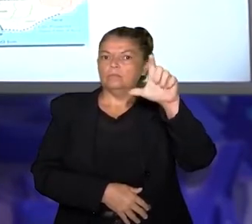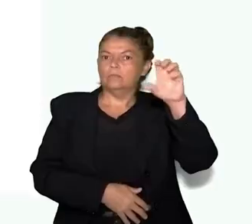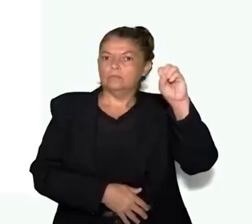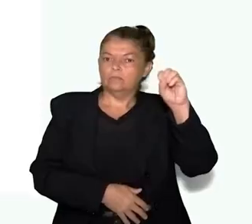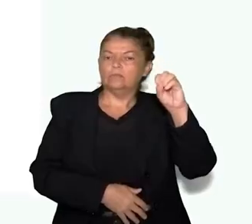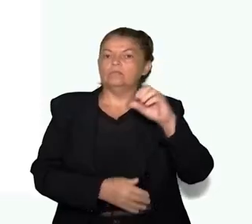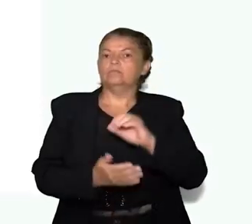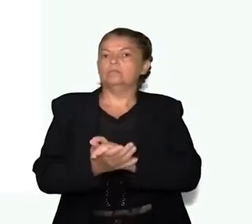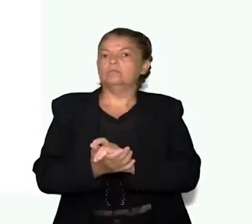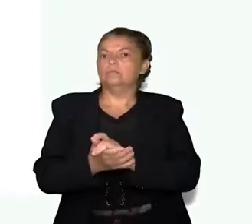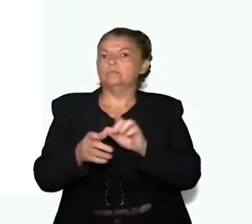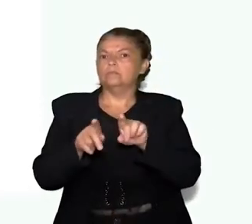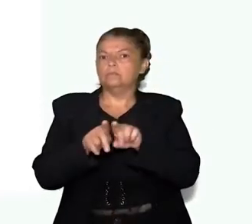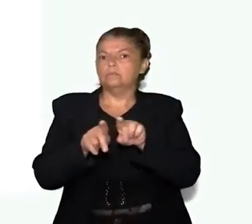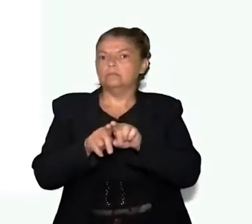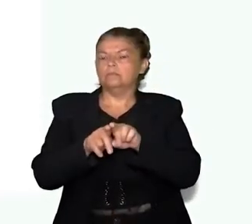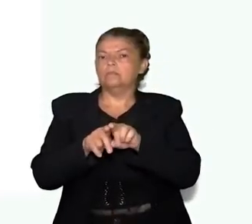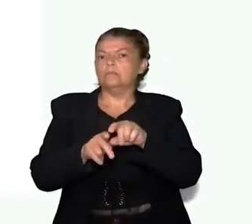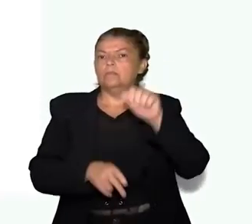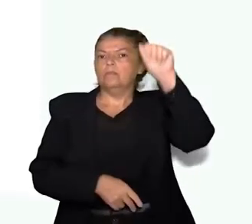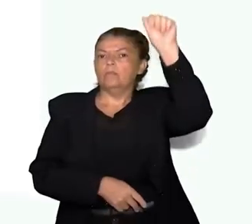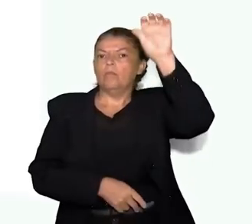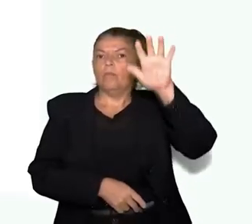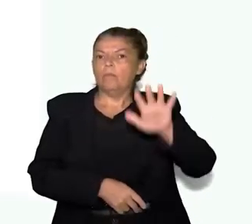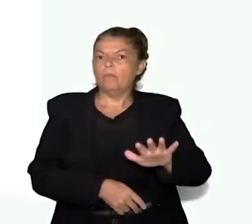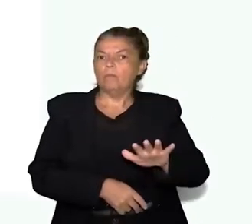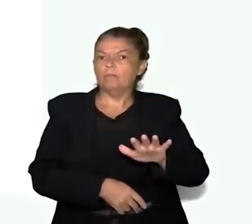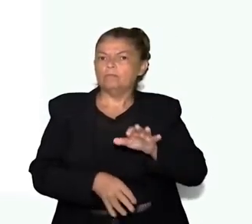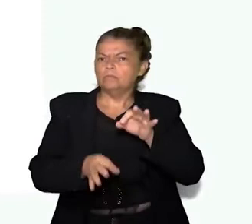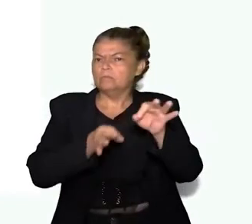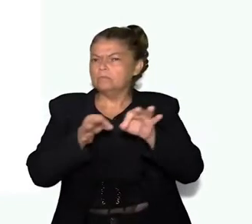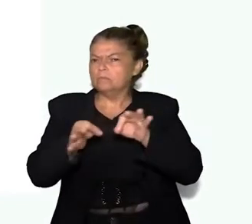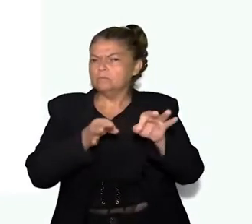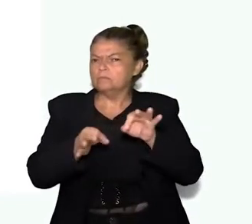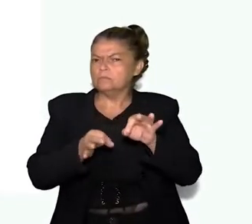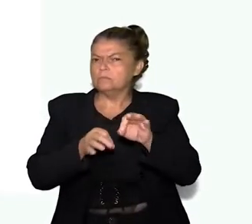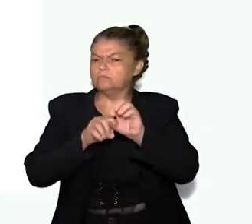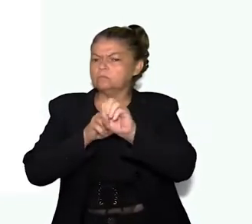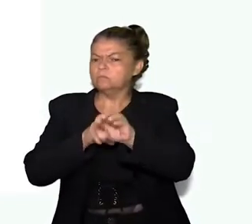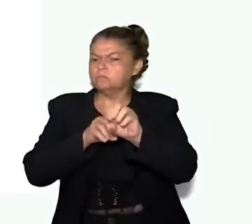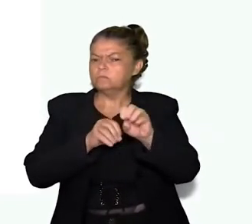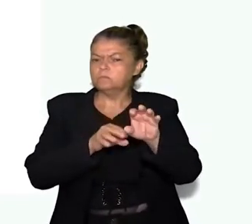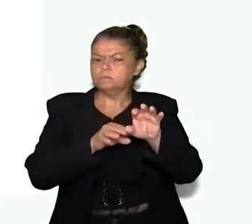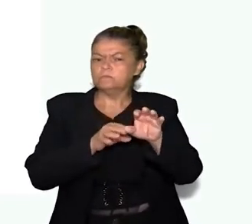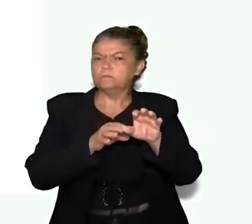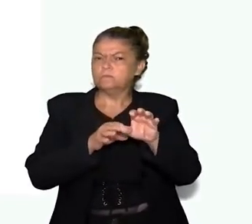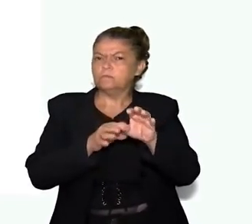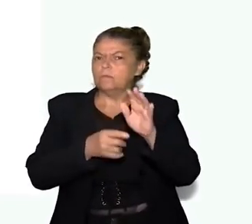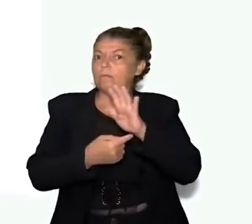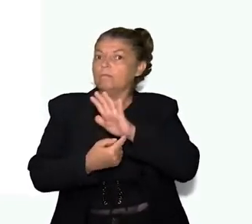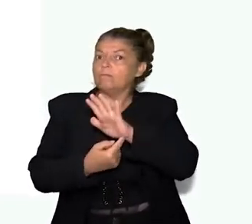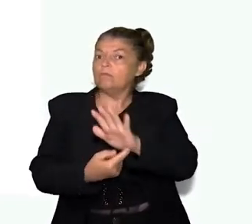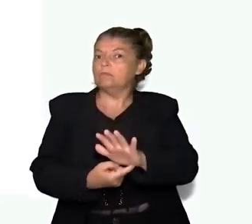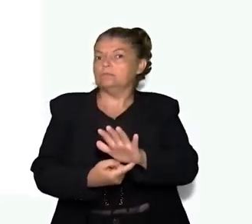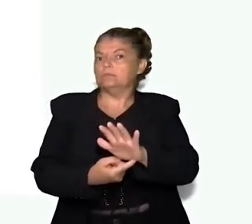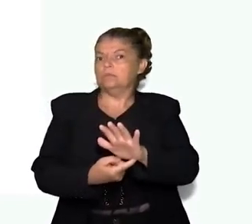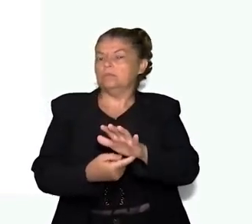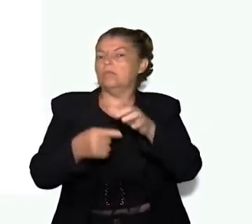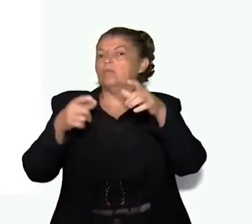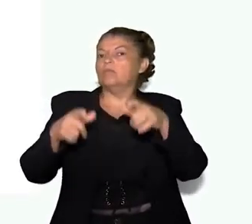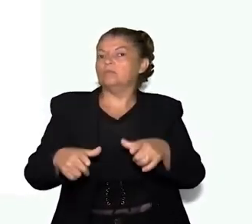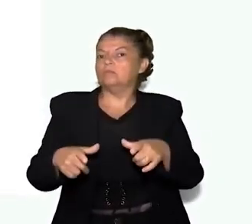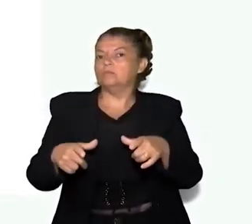Mapa de orientação. O que esse mapa de orientação faz? Qual a importância desse mapa? Esse mapa tem a função de mostrar